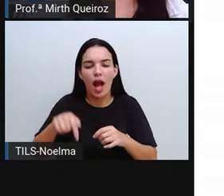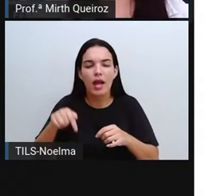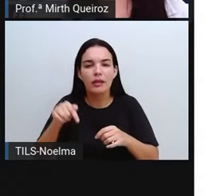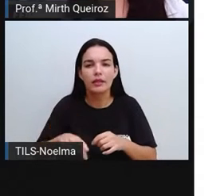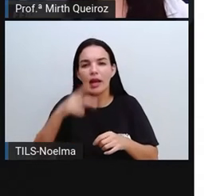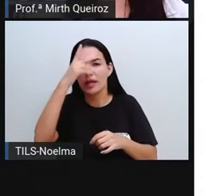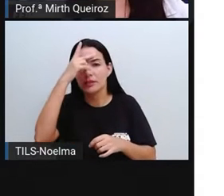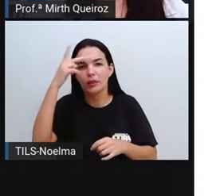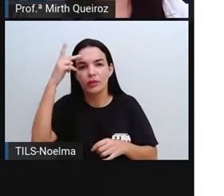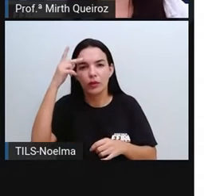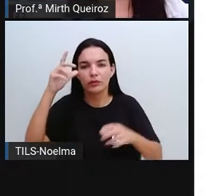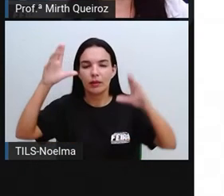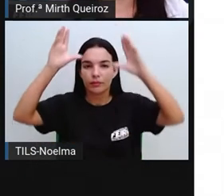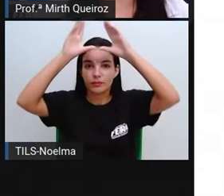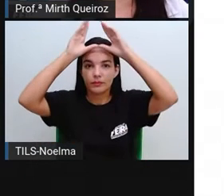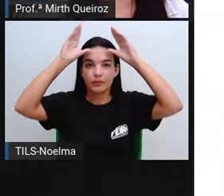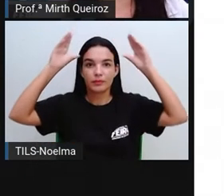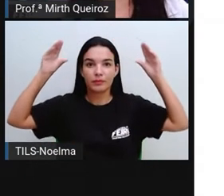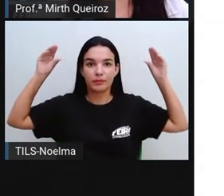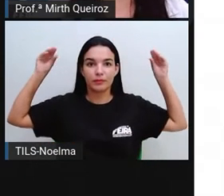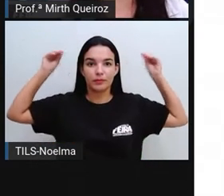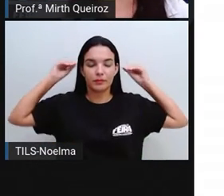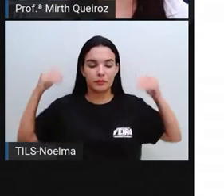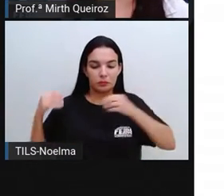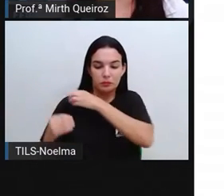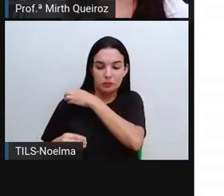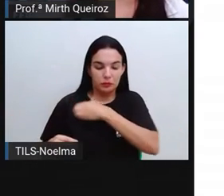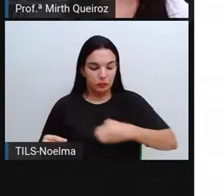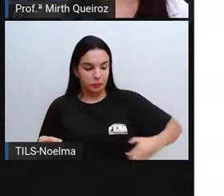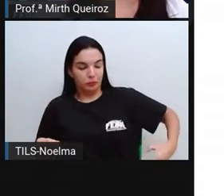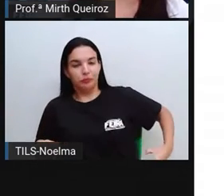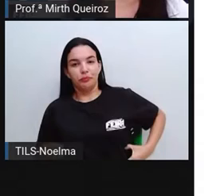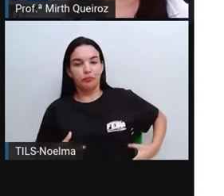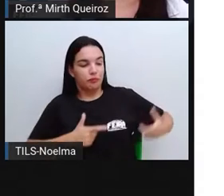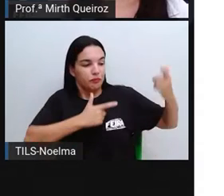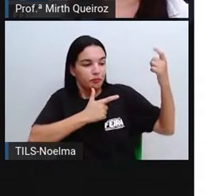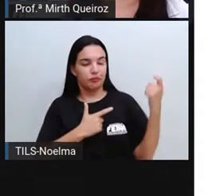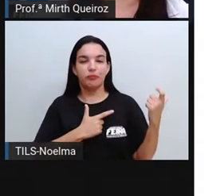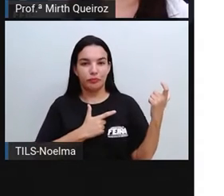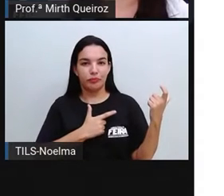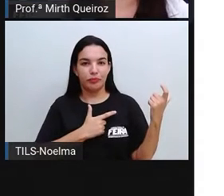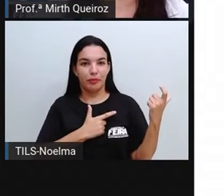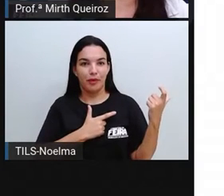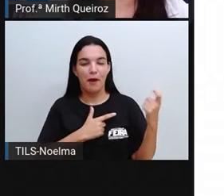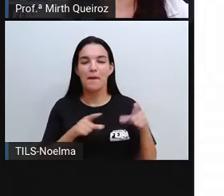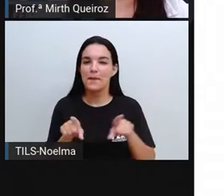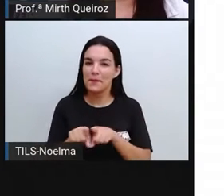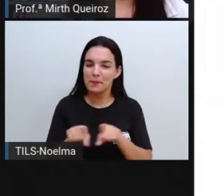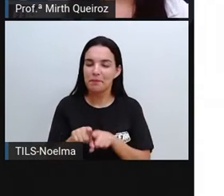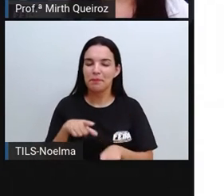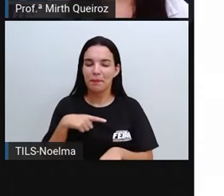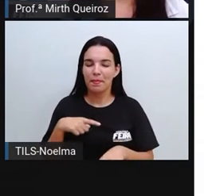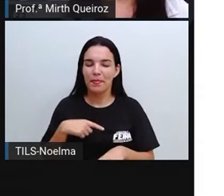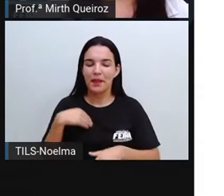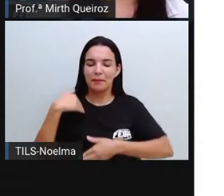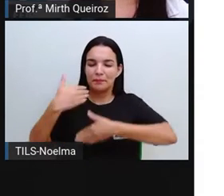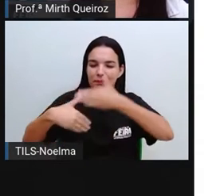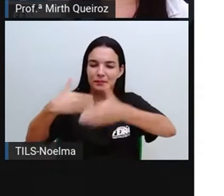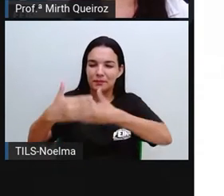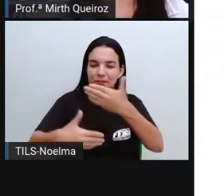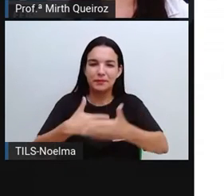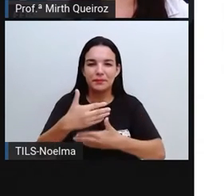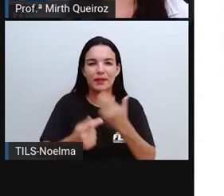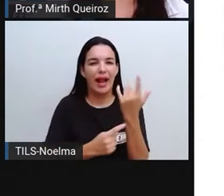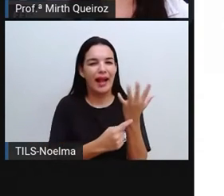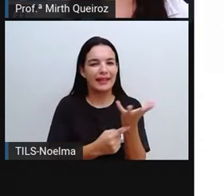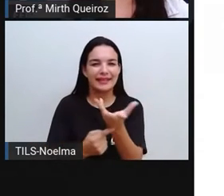exemplo, Lampião, né? E Maria Bonita, ele também costumava utilizar esse tipo de temática para produzir aí as suas